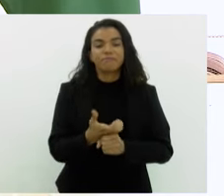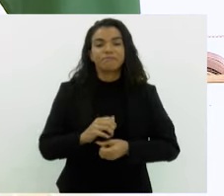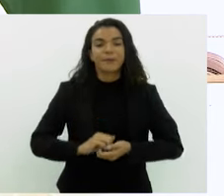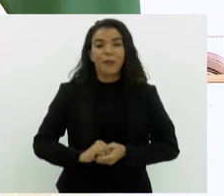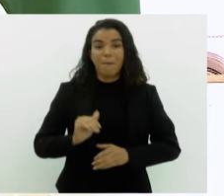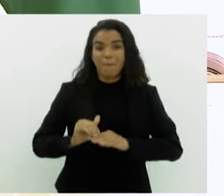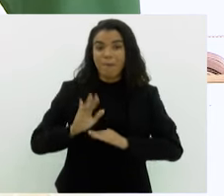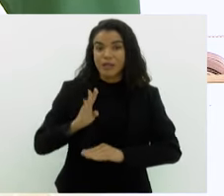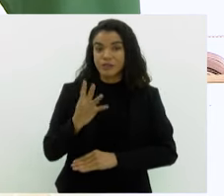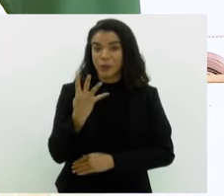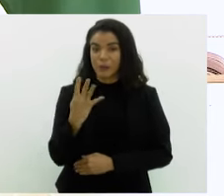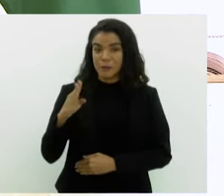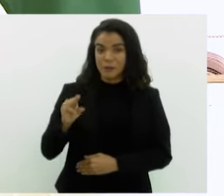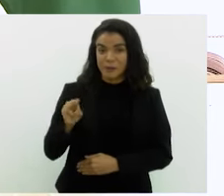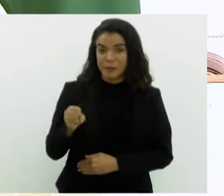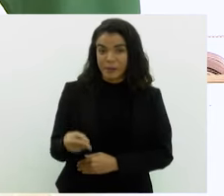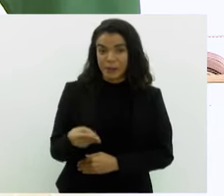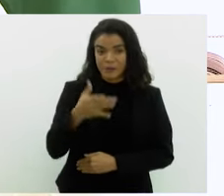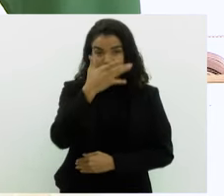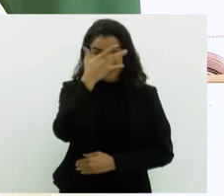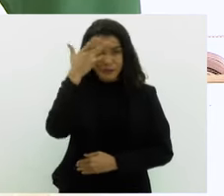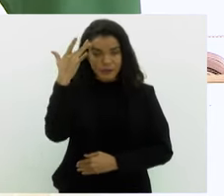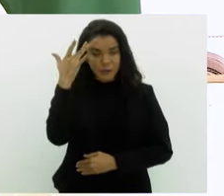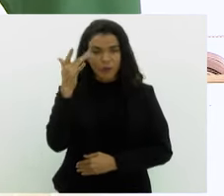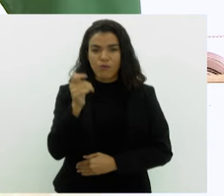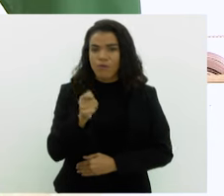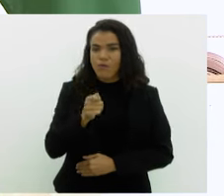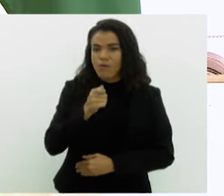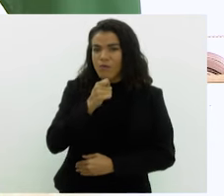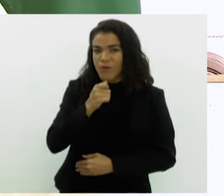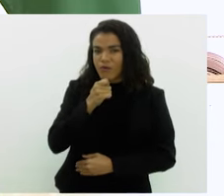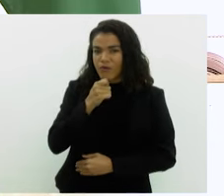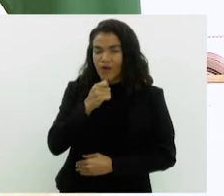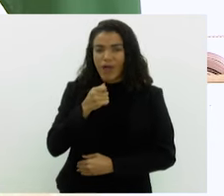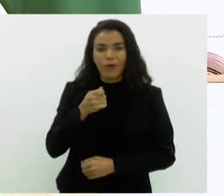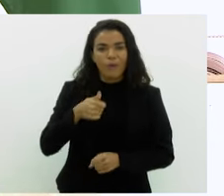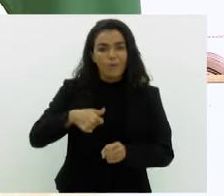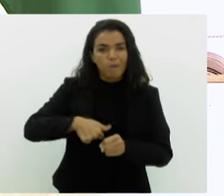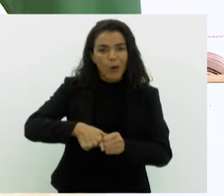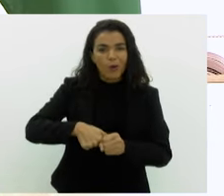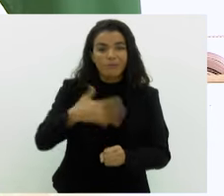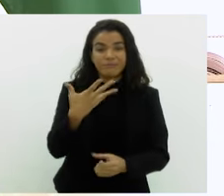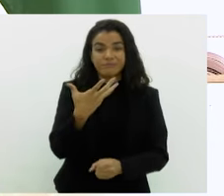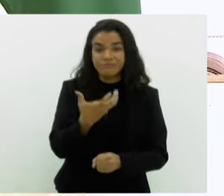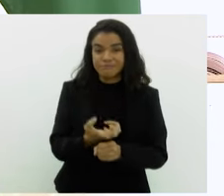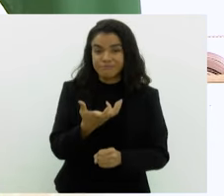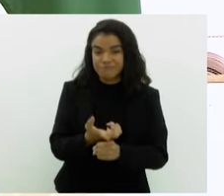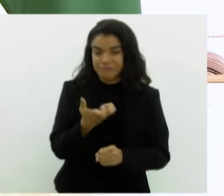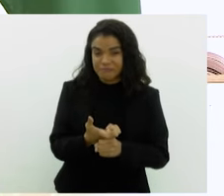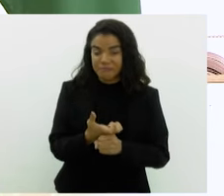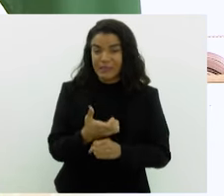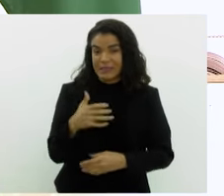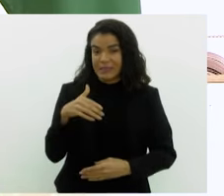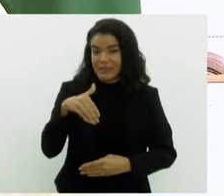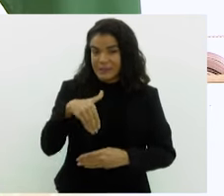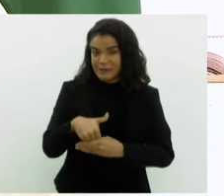4 milhões de eleitores e eleitoras ainda não tiveram suas digitais coletadas para votação nas eleições.